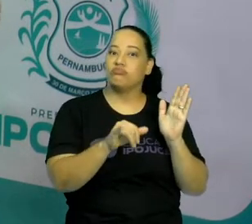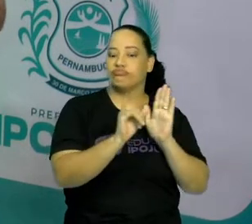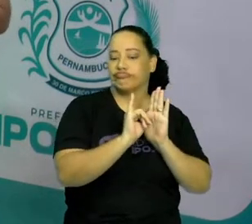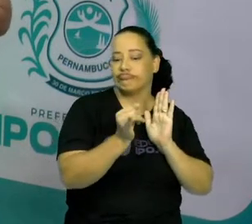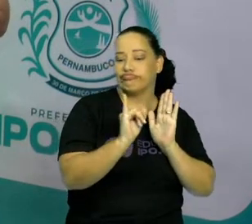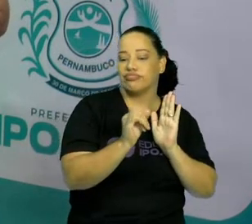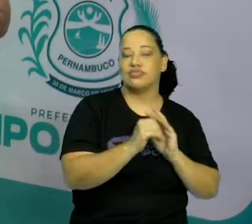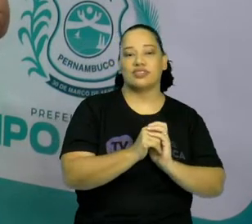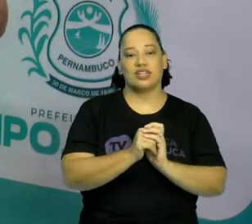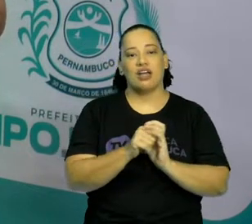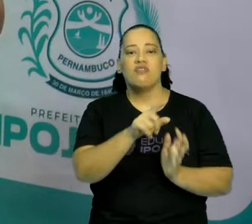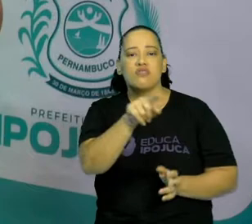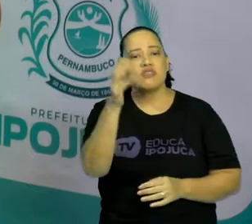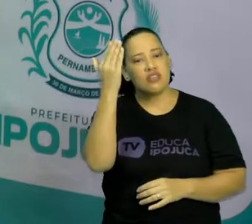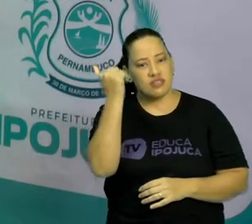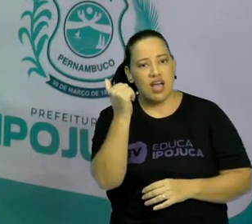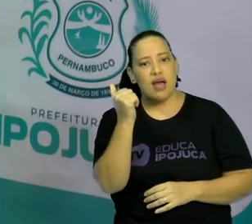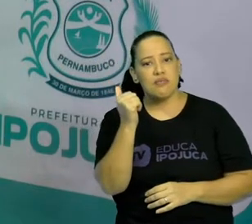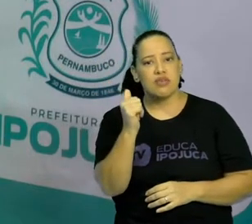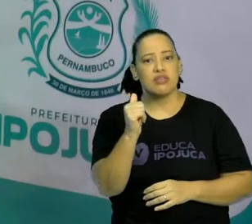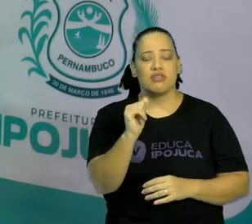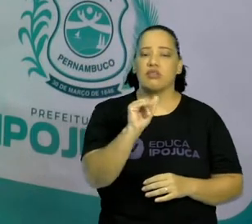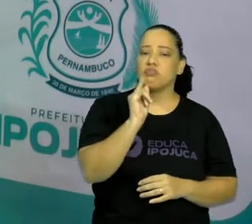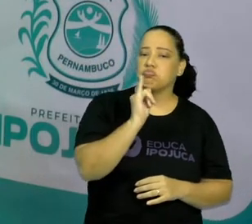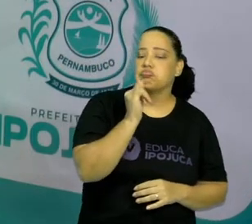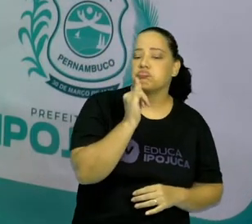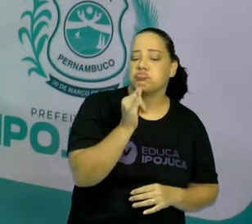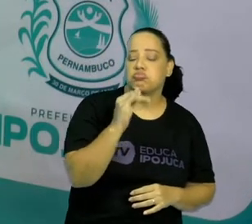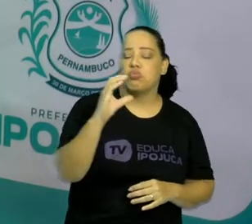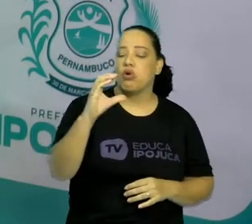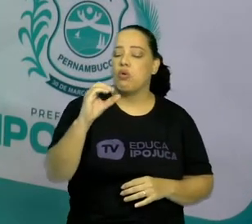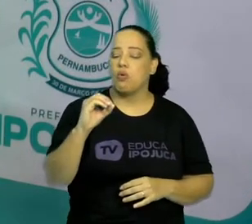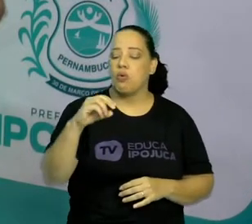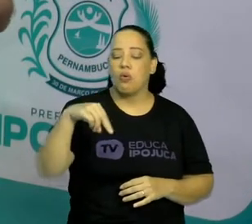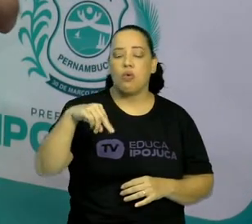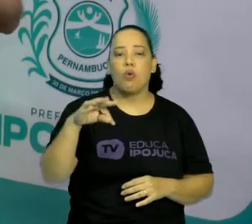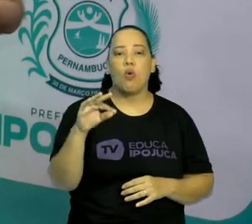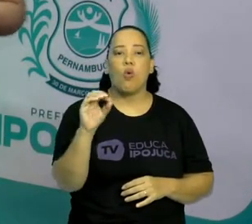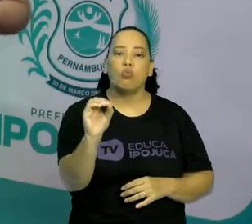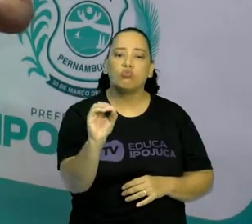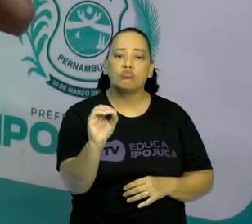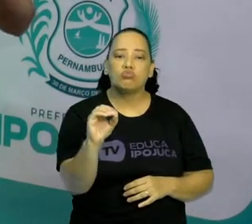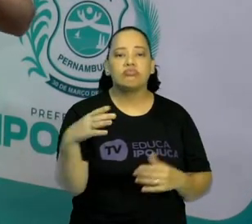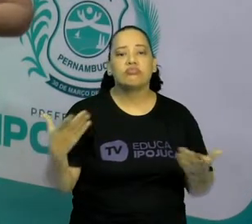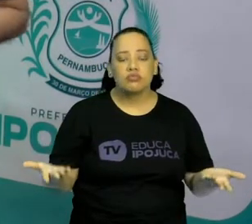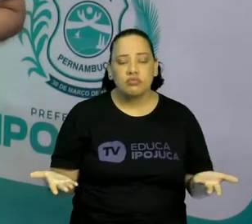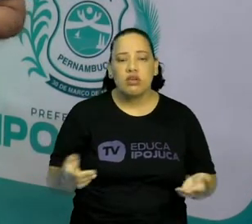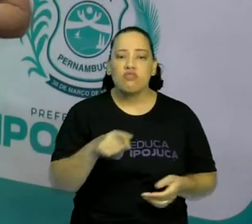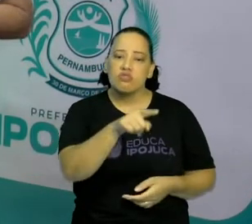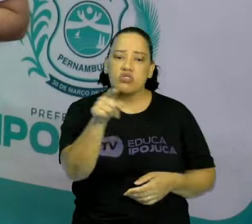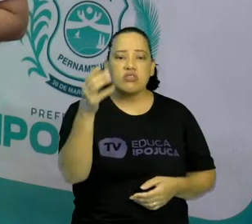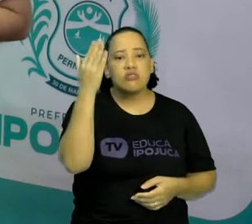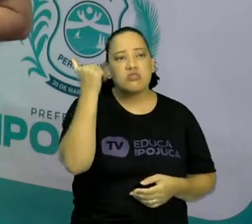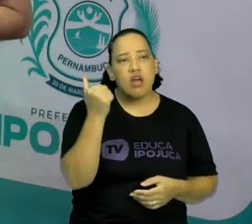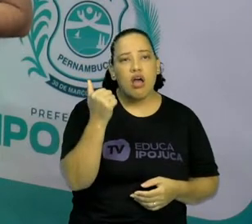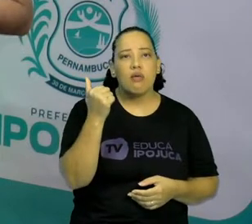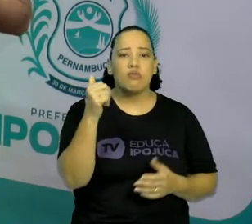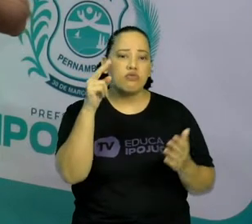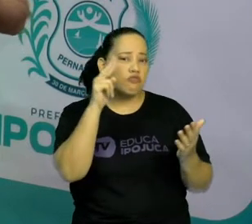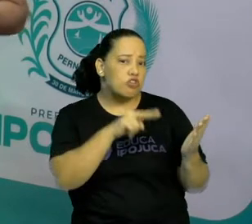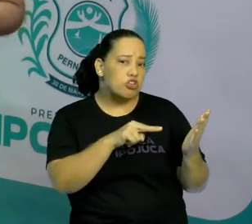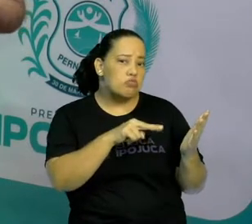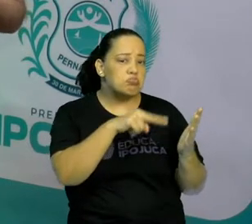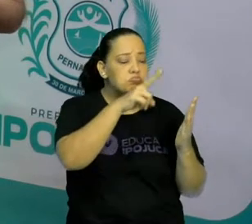E vocês sabem o que é um conto? Bom, vocês sabem? Já viram ou já leram um conto?